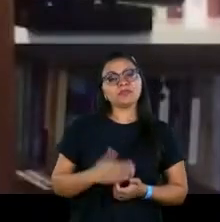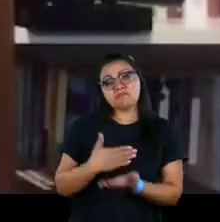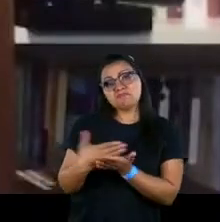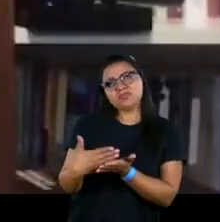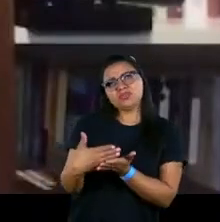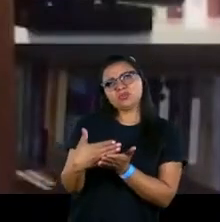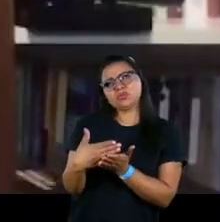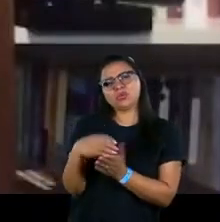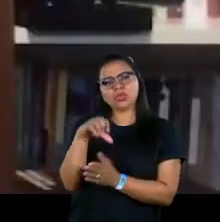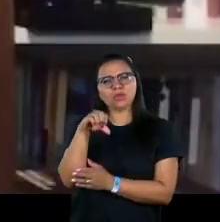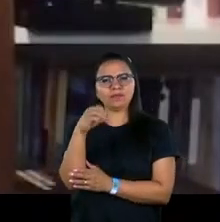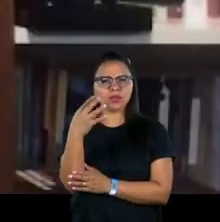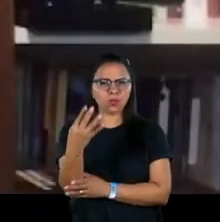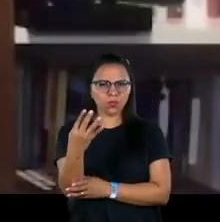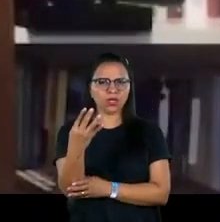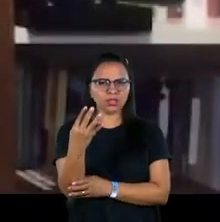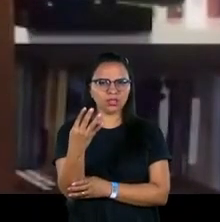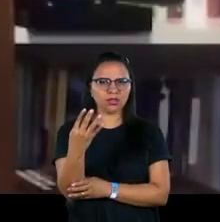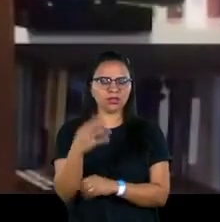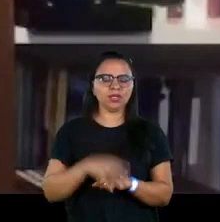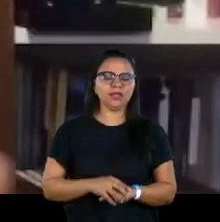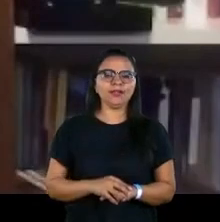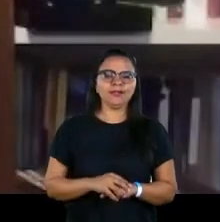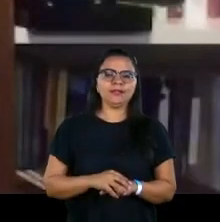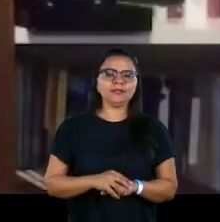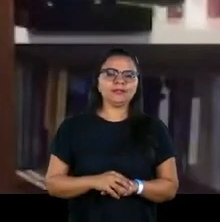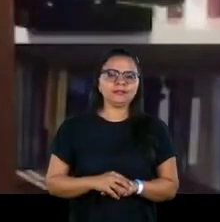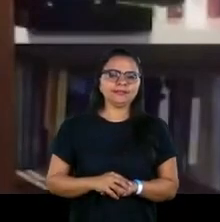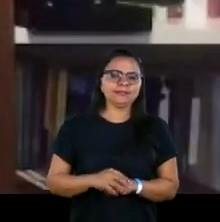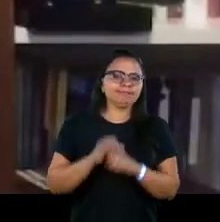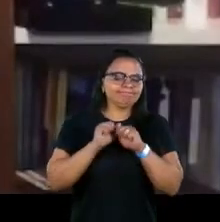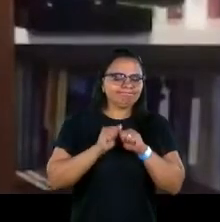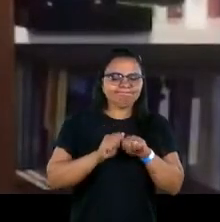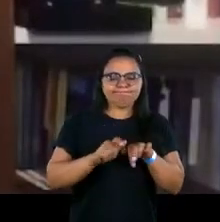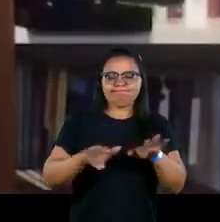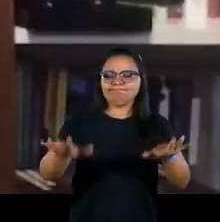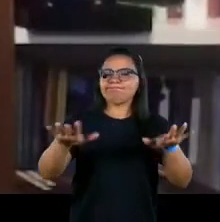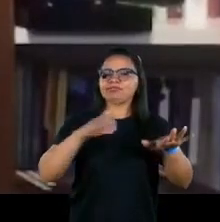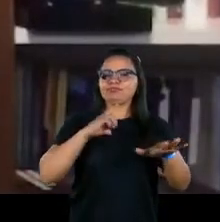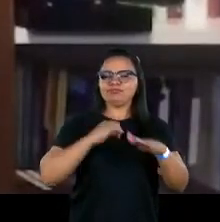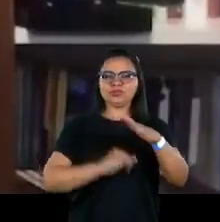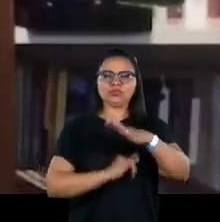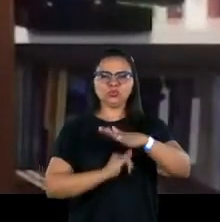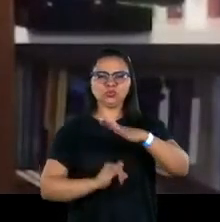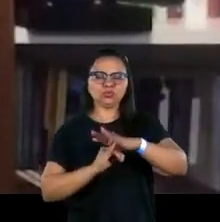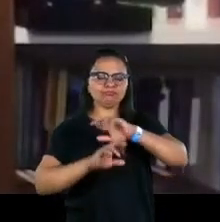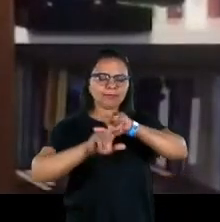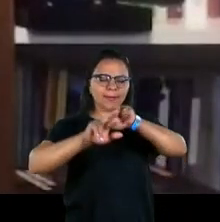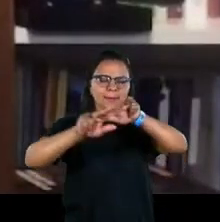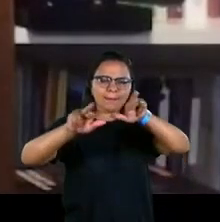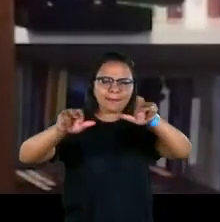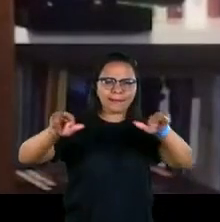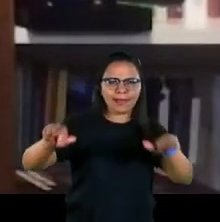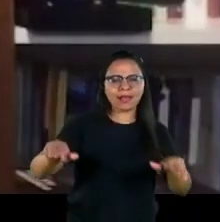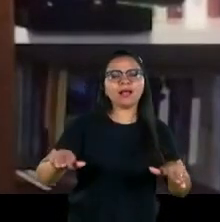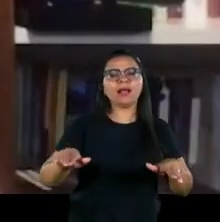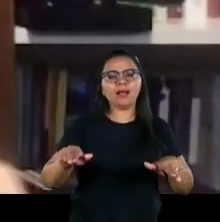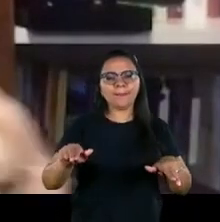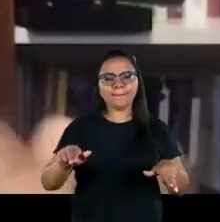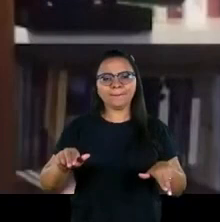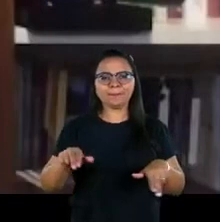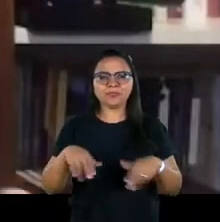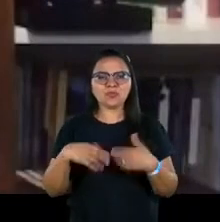começou em 94. E levar através de instituições, que eram instituições que